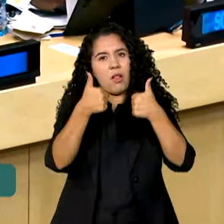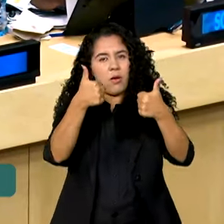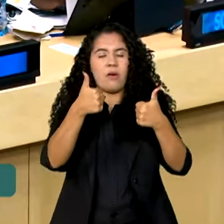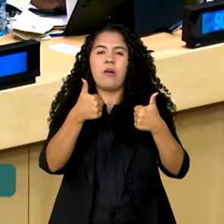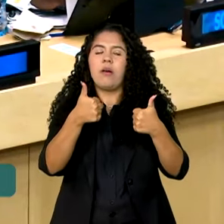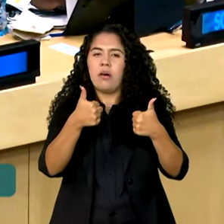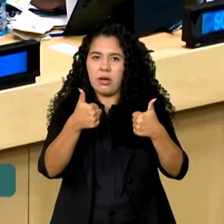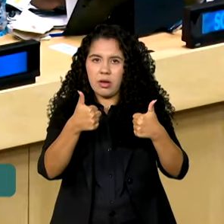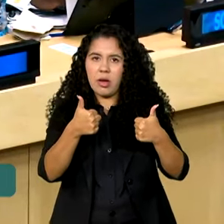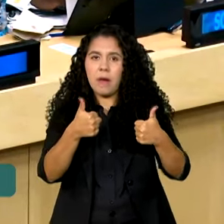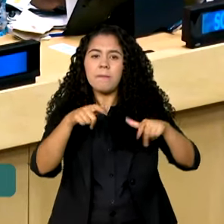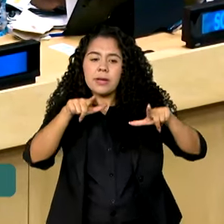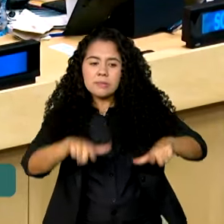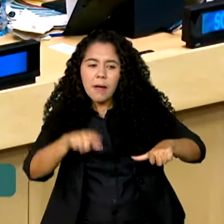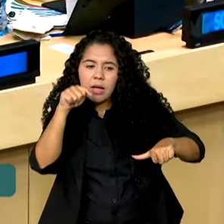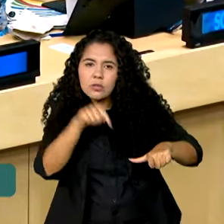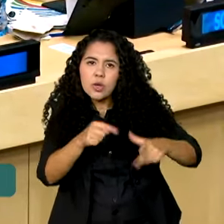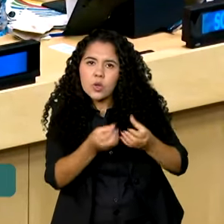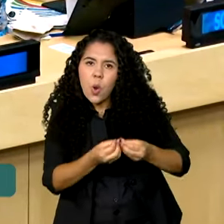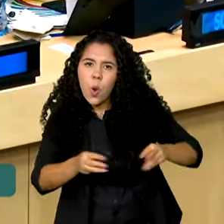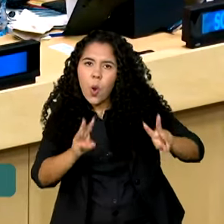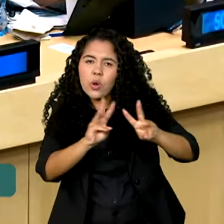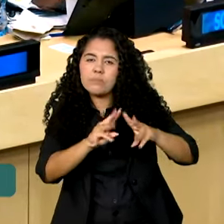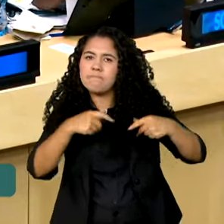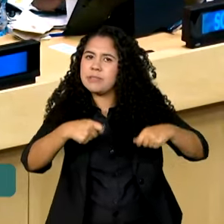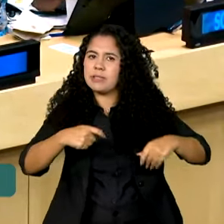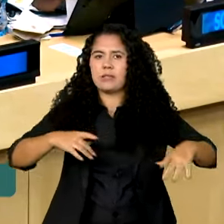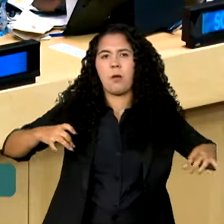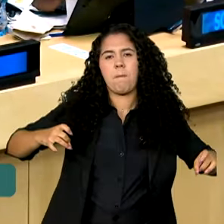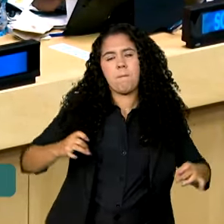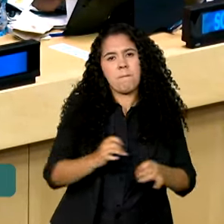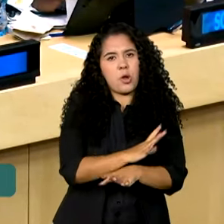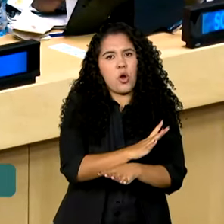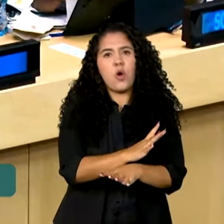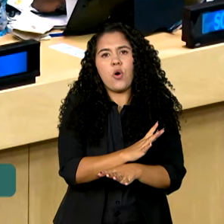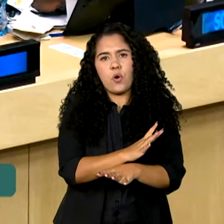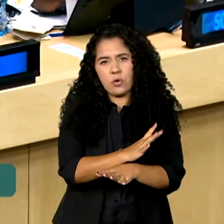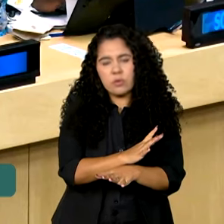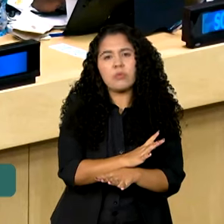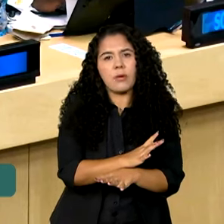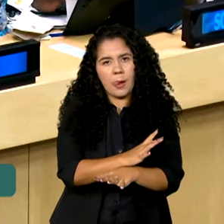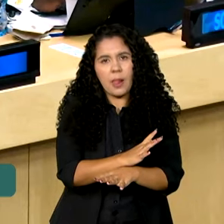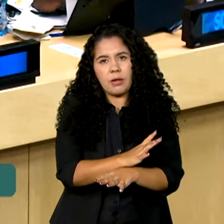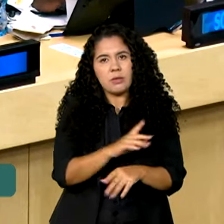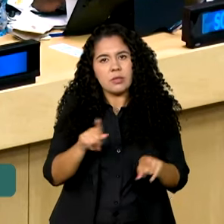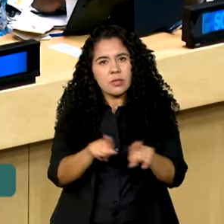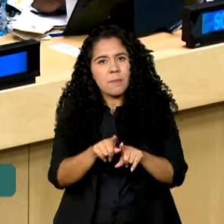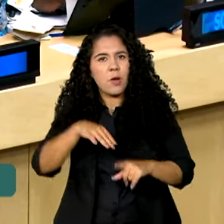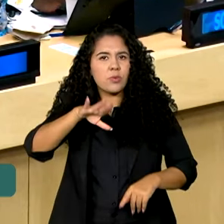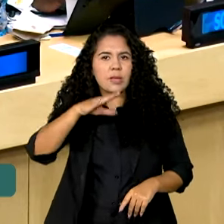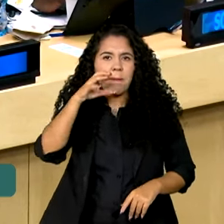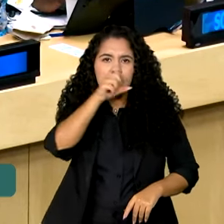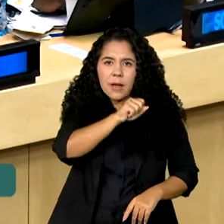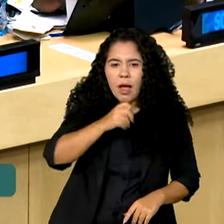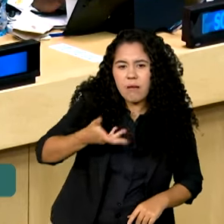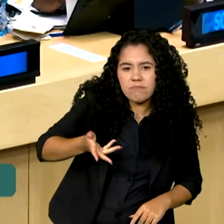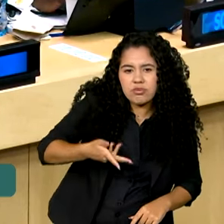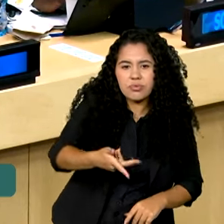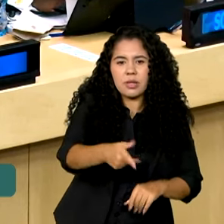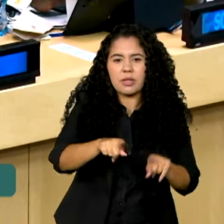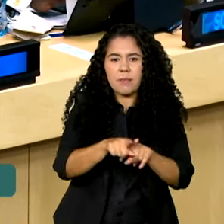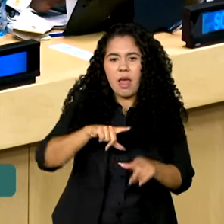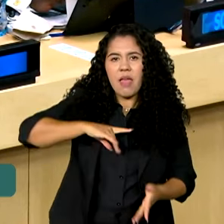torná-la, de fato, pronta para o seu devido fim, tornando ela mais ágil, mais efetiva e